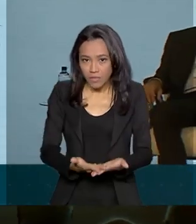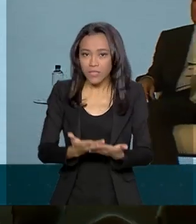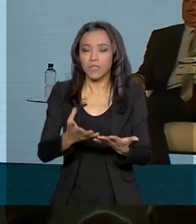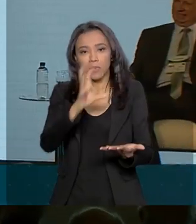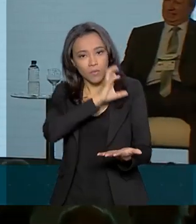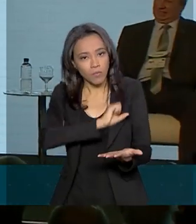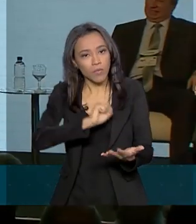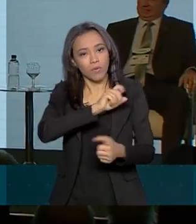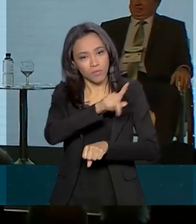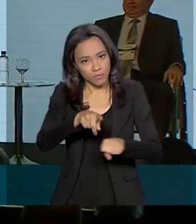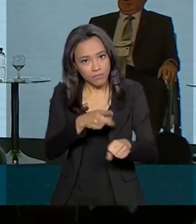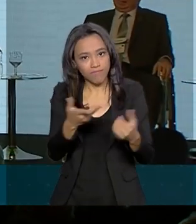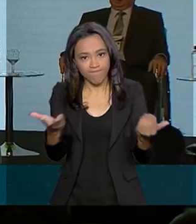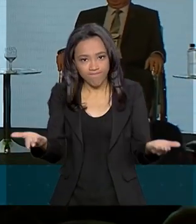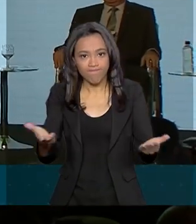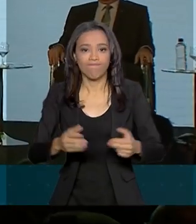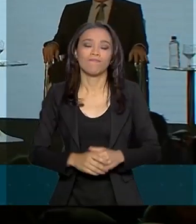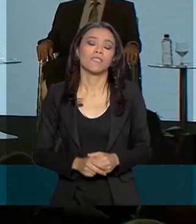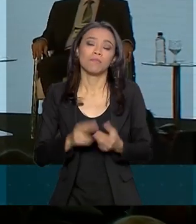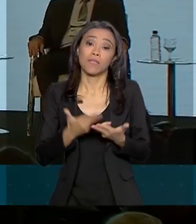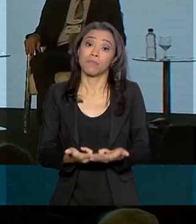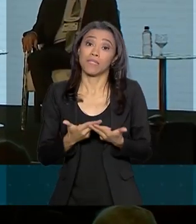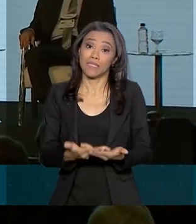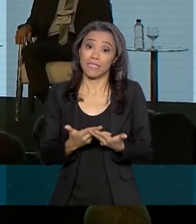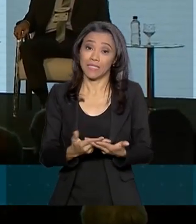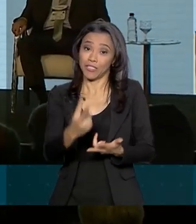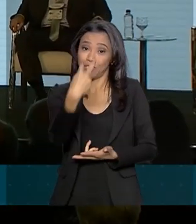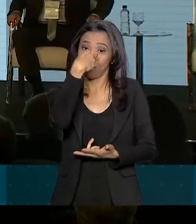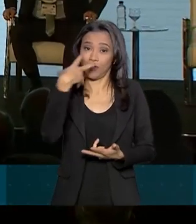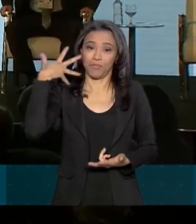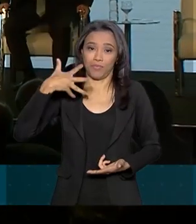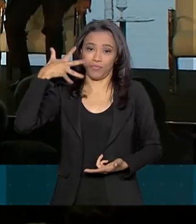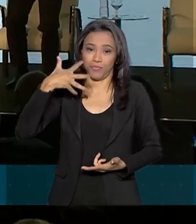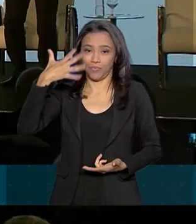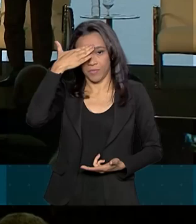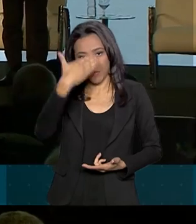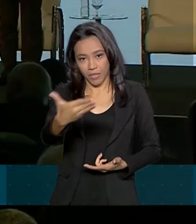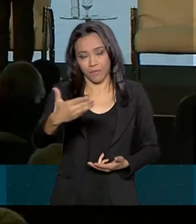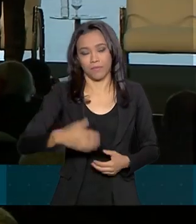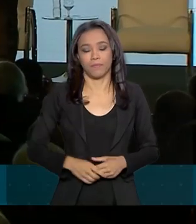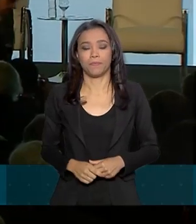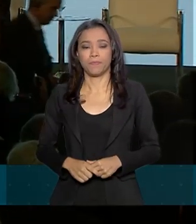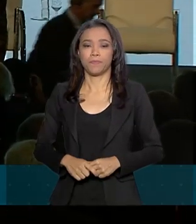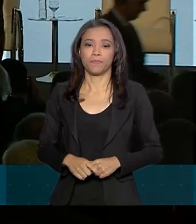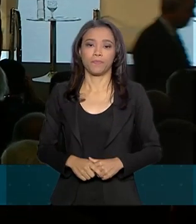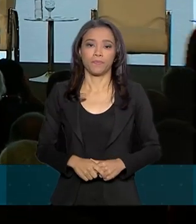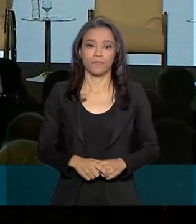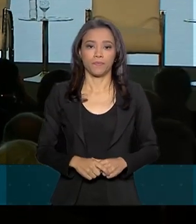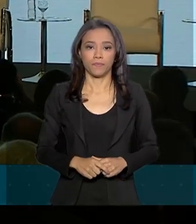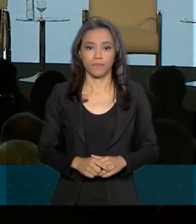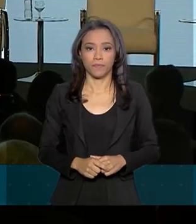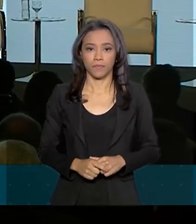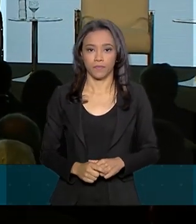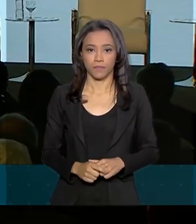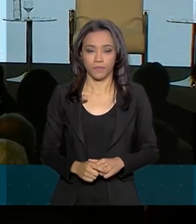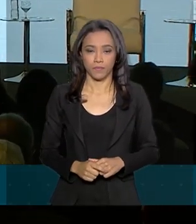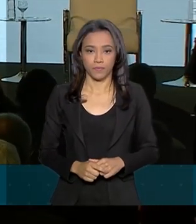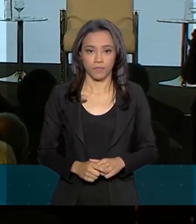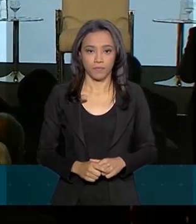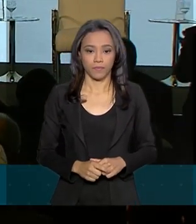pelo patriotismo e pela paciência de me ouvir também. Muito obrigado. Aplausos